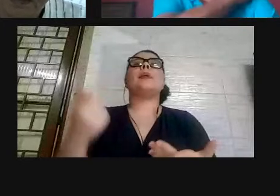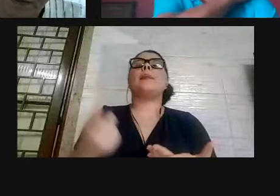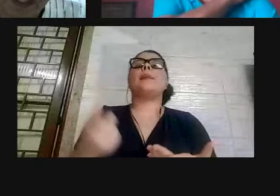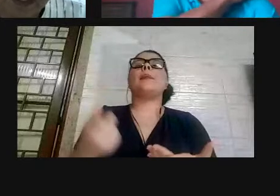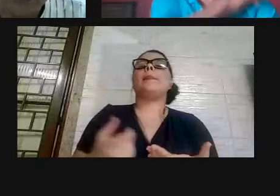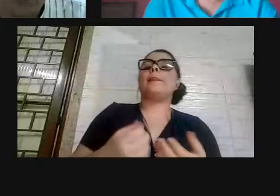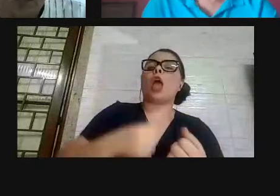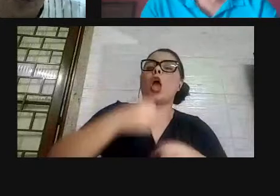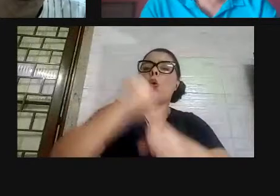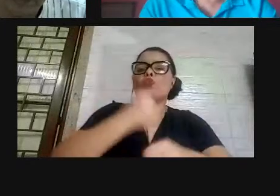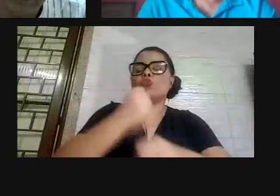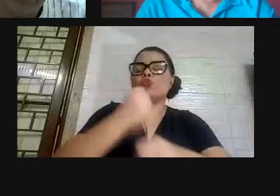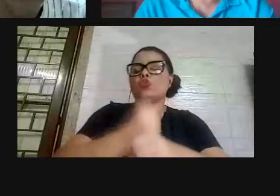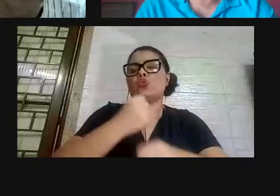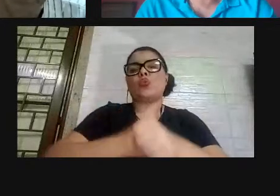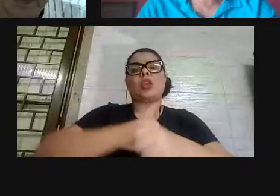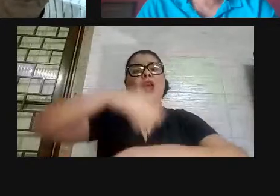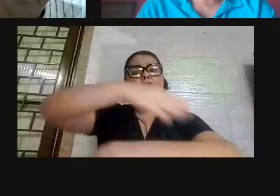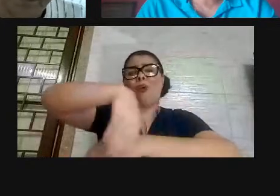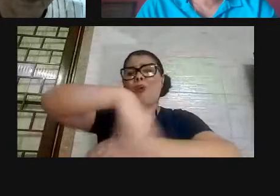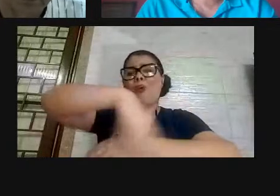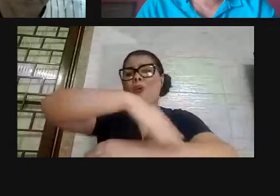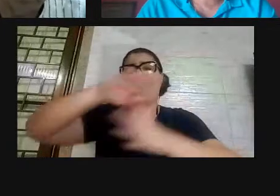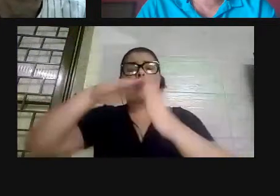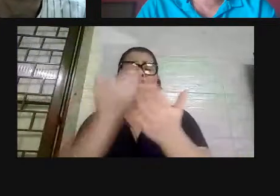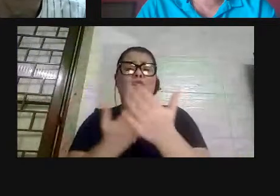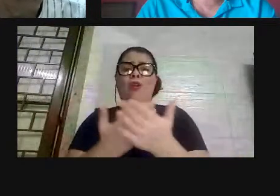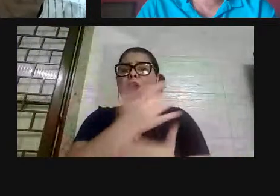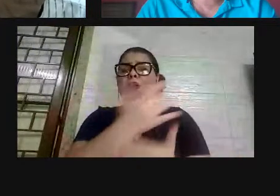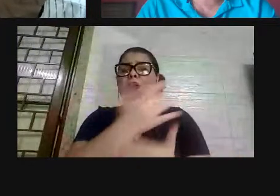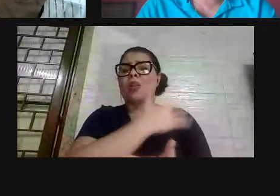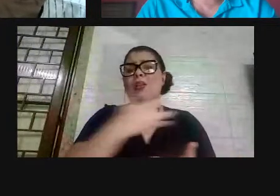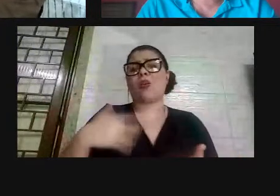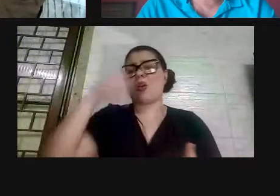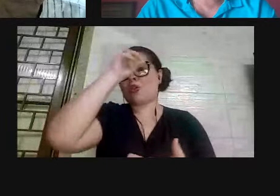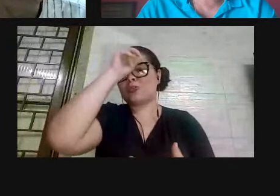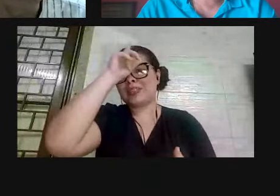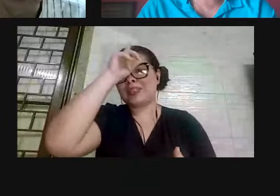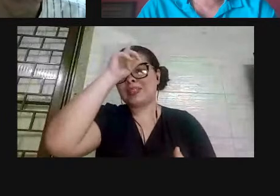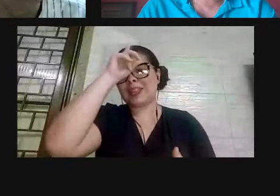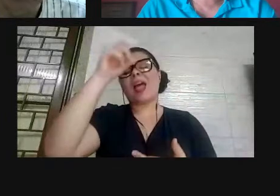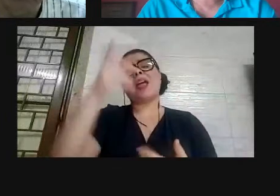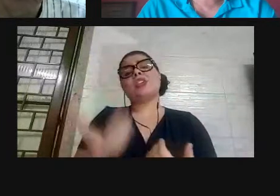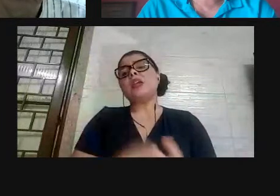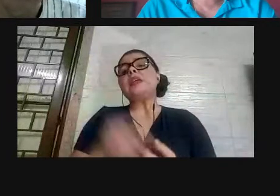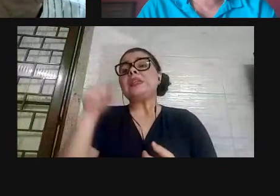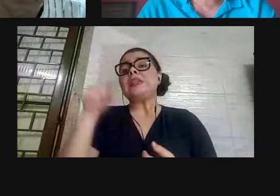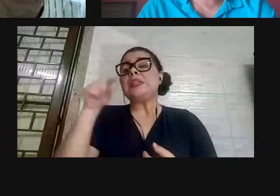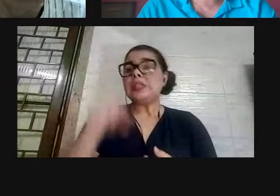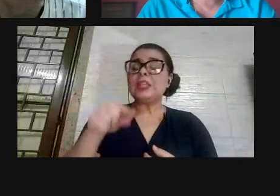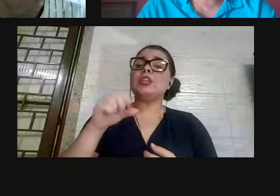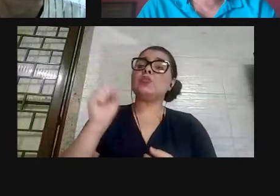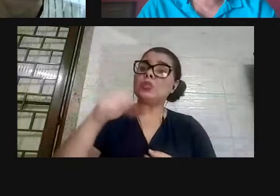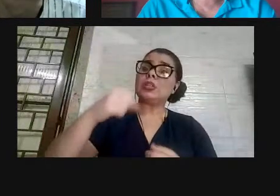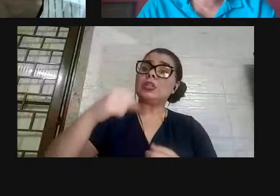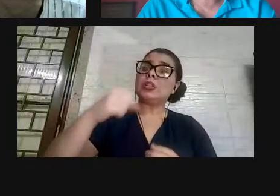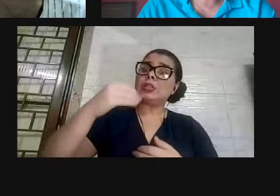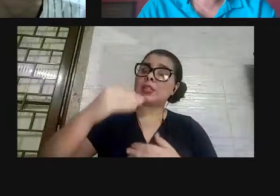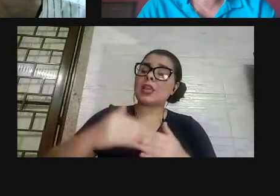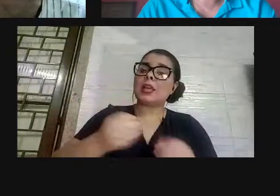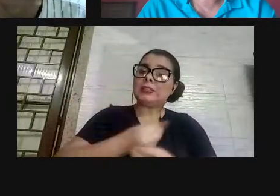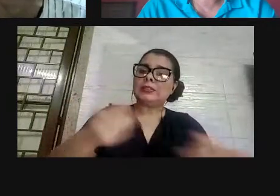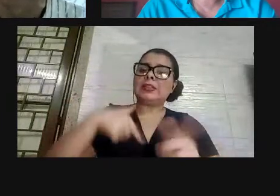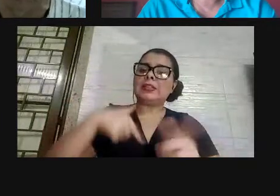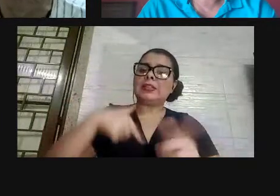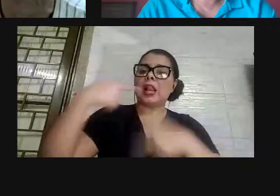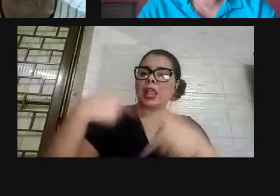rodovias, escolas, hospitais, e isso gera emprego, isso gera renda, e isso